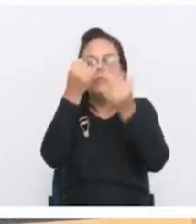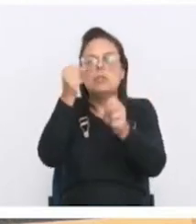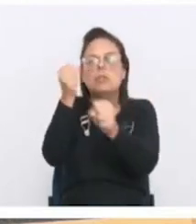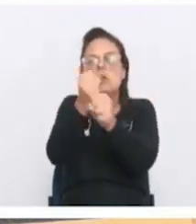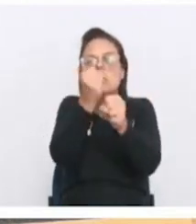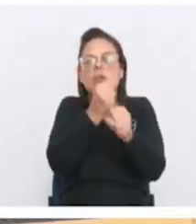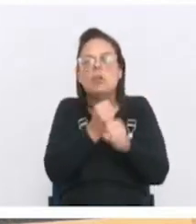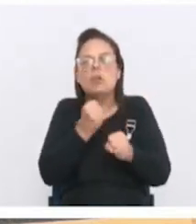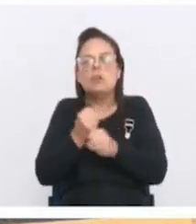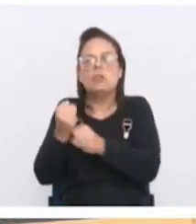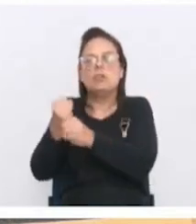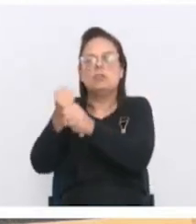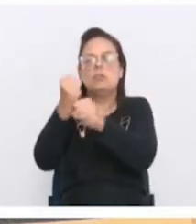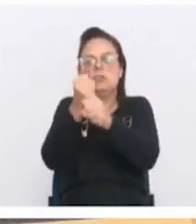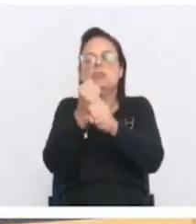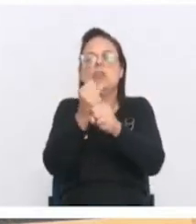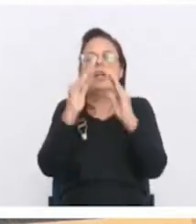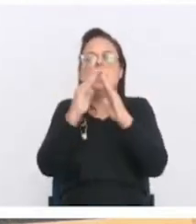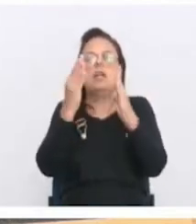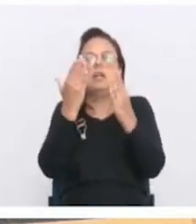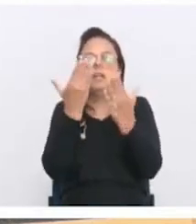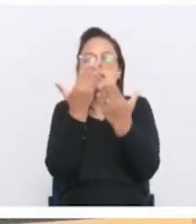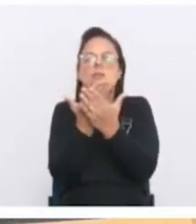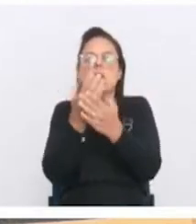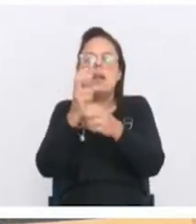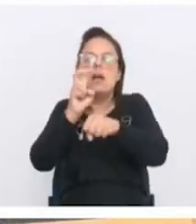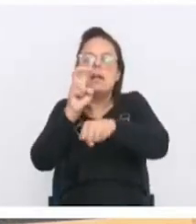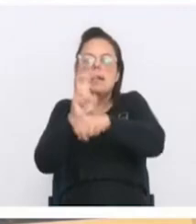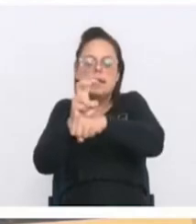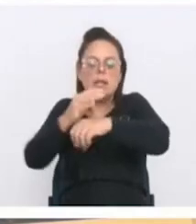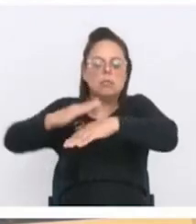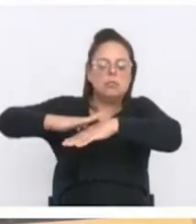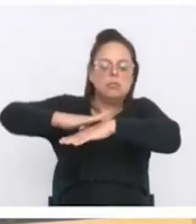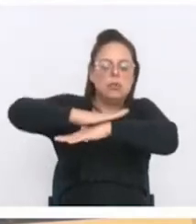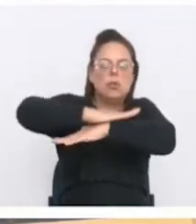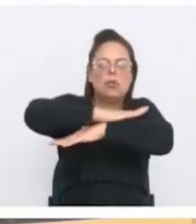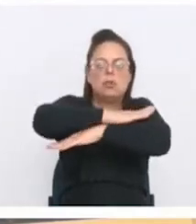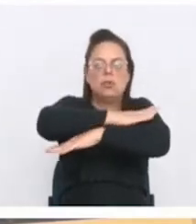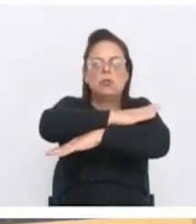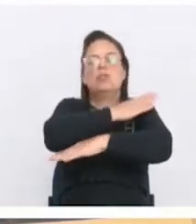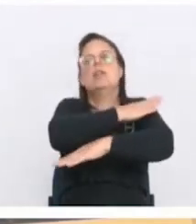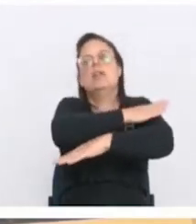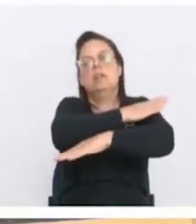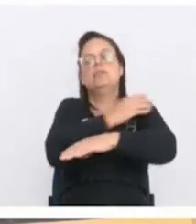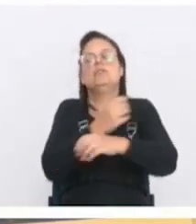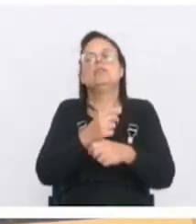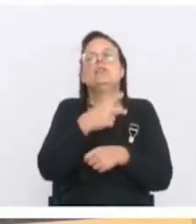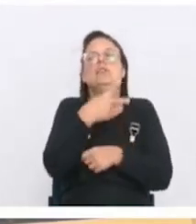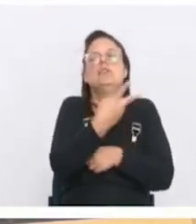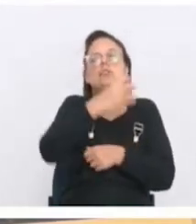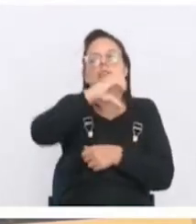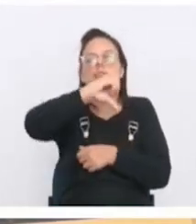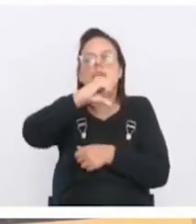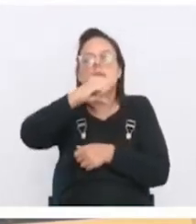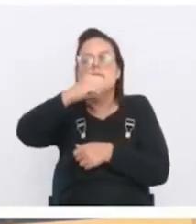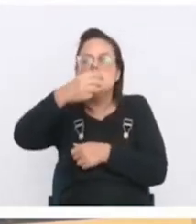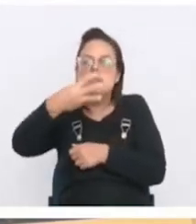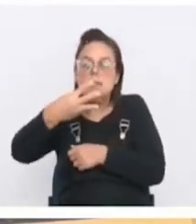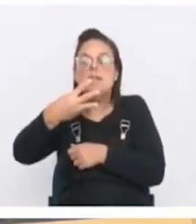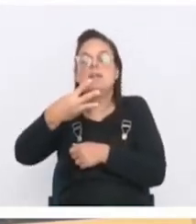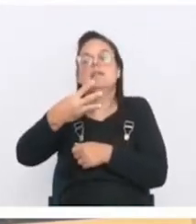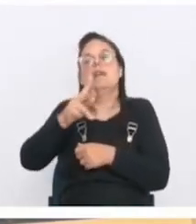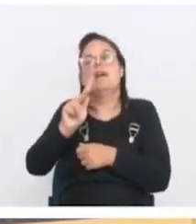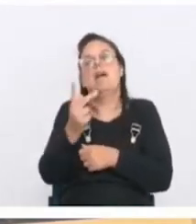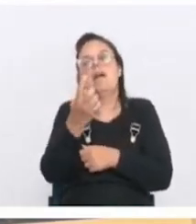de calçada em frente à creche Jandira, Horário Salvador, Avenida Guaraná, Bonfim. Número 293, do vereador